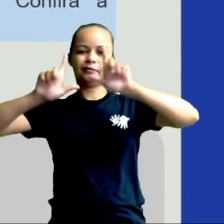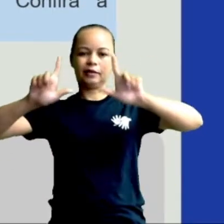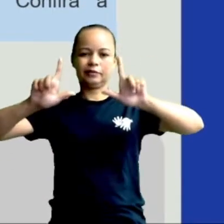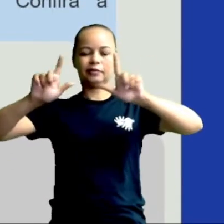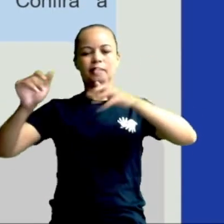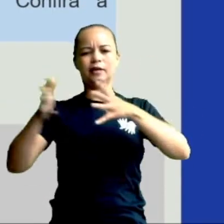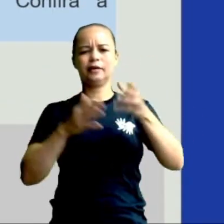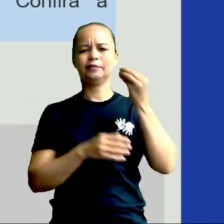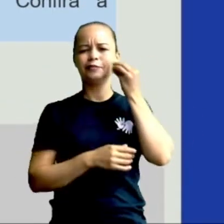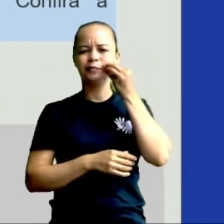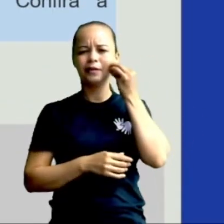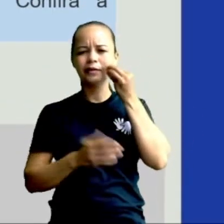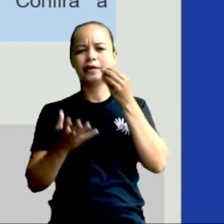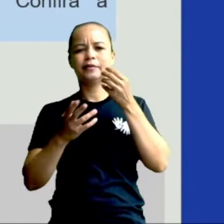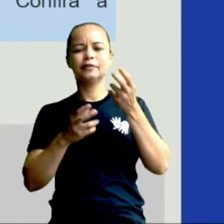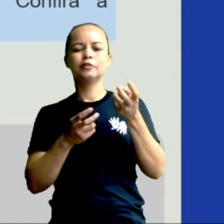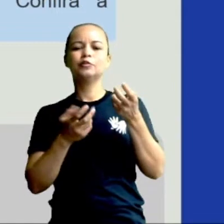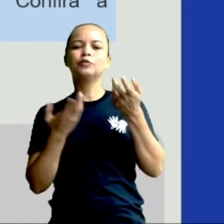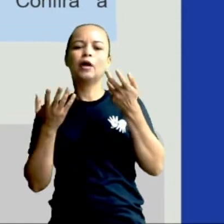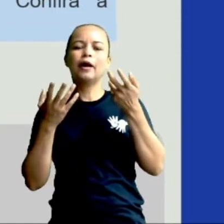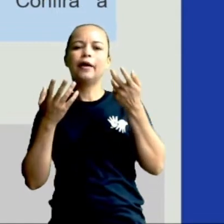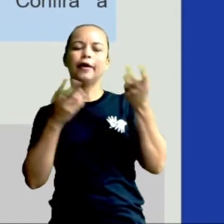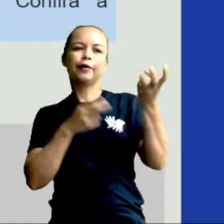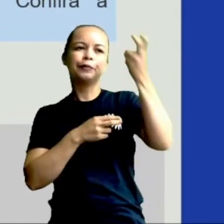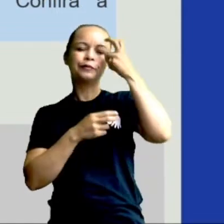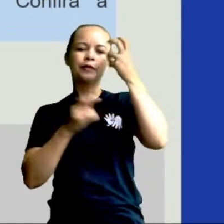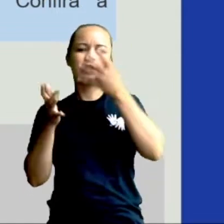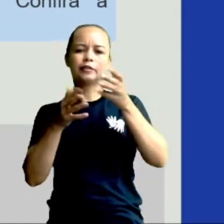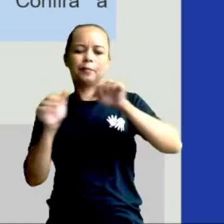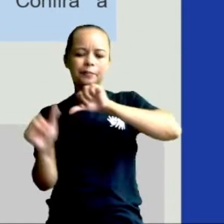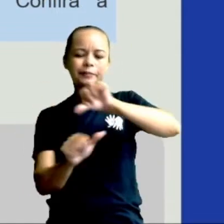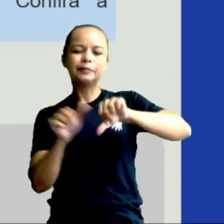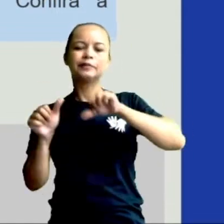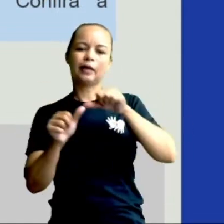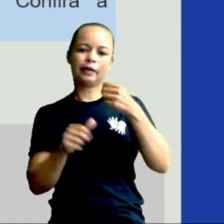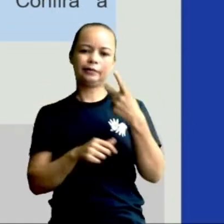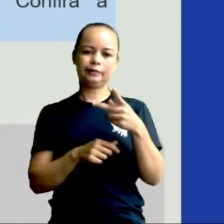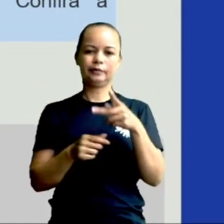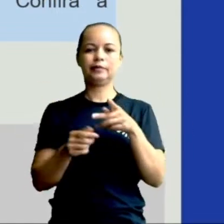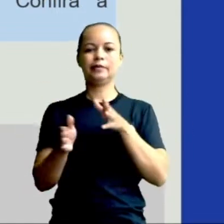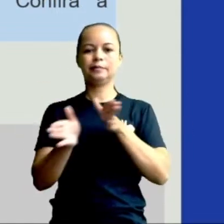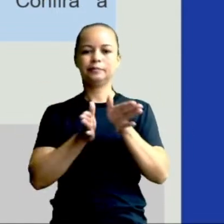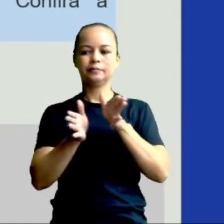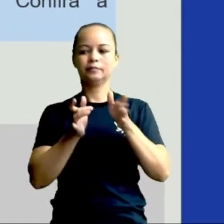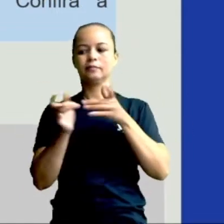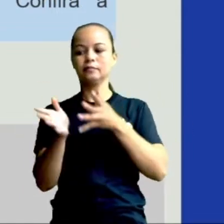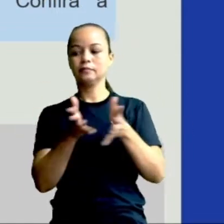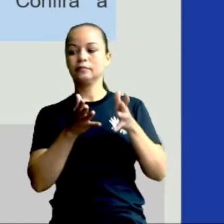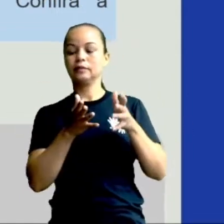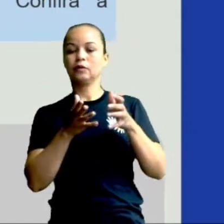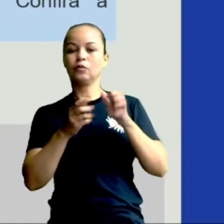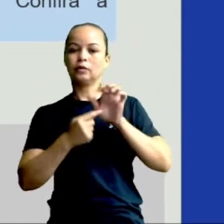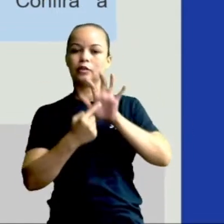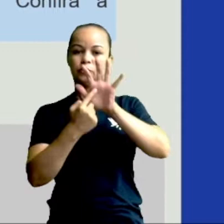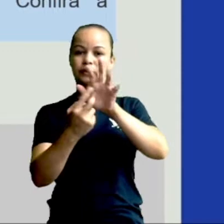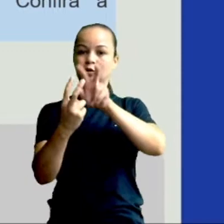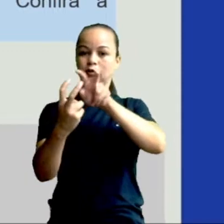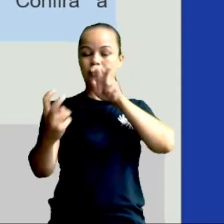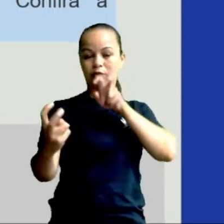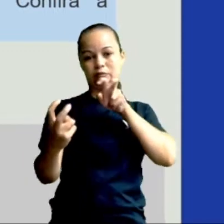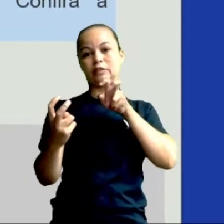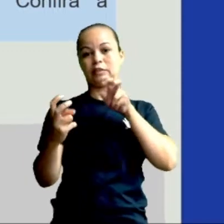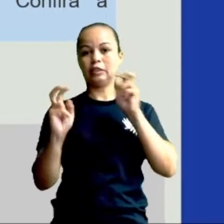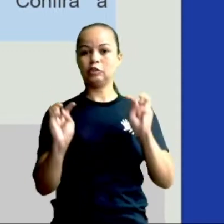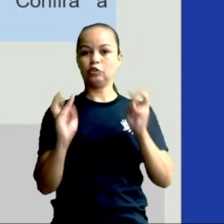as experiências culturais também mudaram nessa época, né, agora contam com transmissões ao vivo de shows e